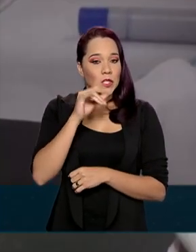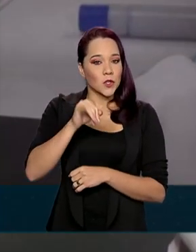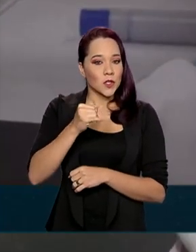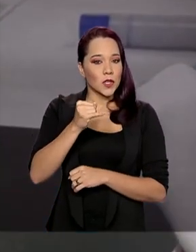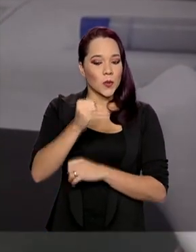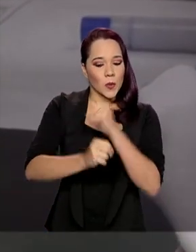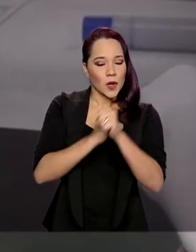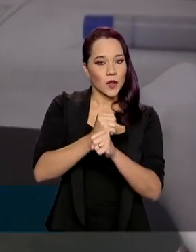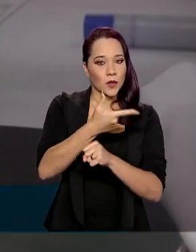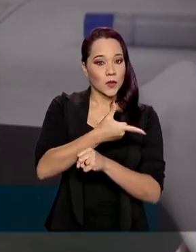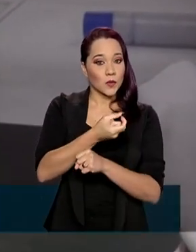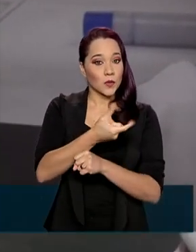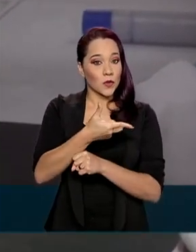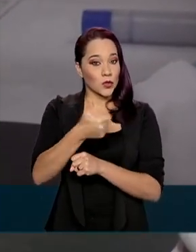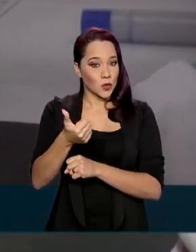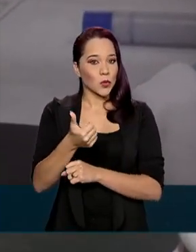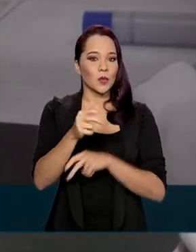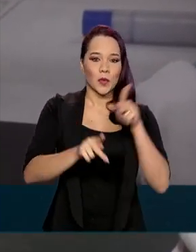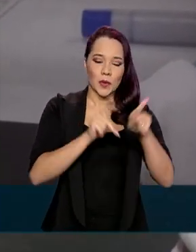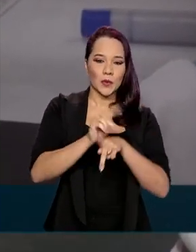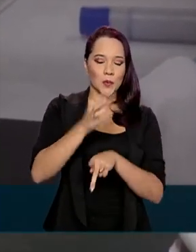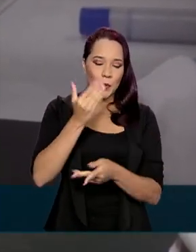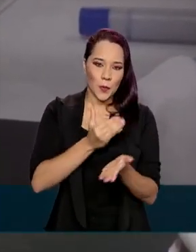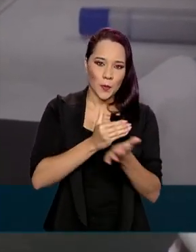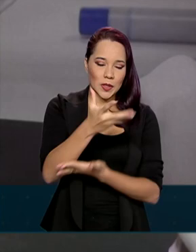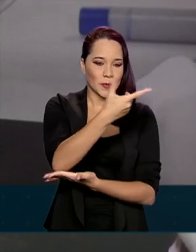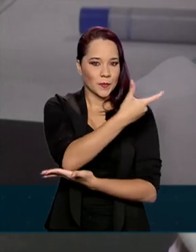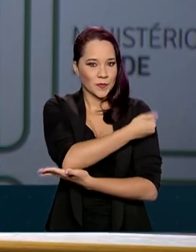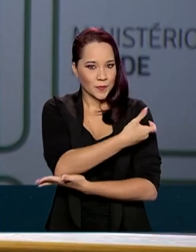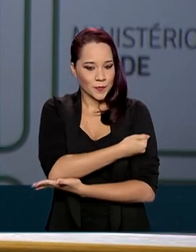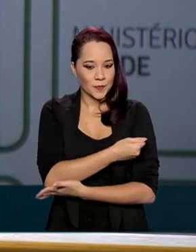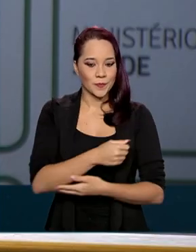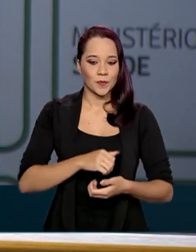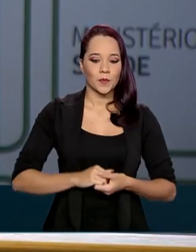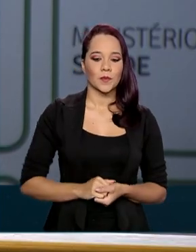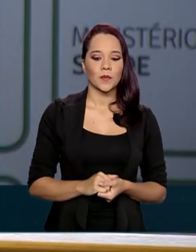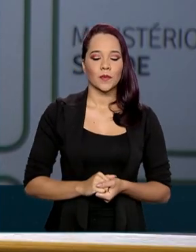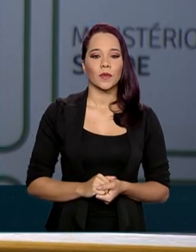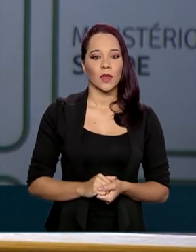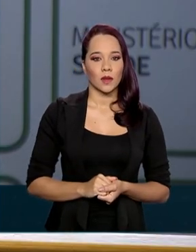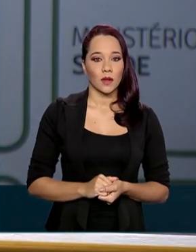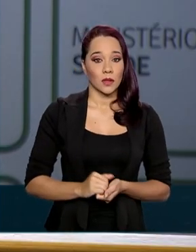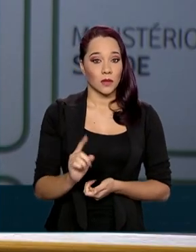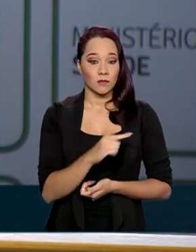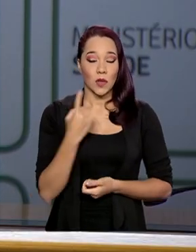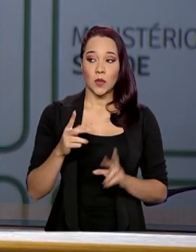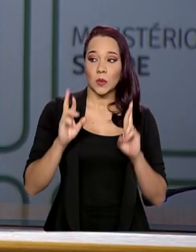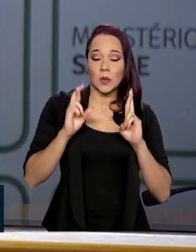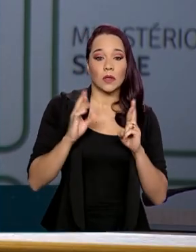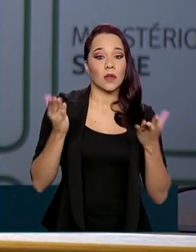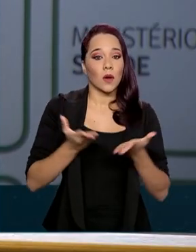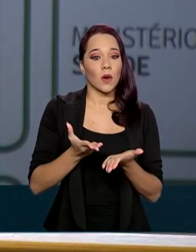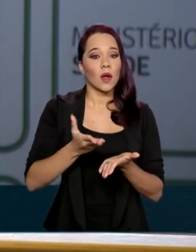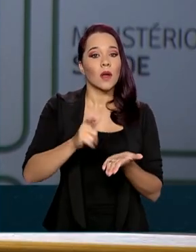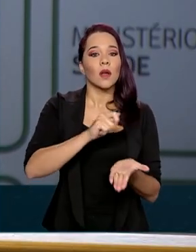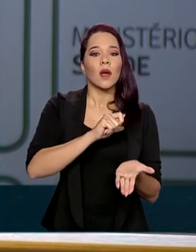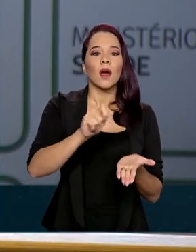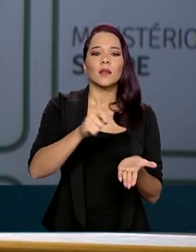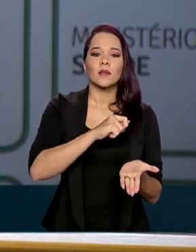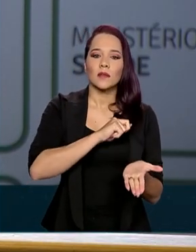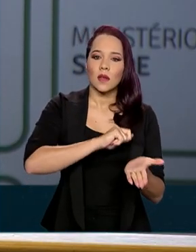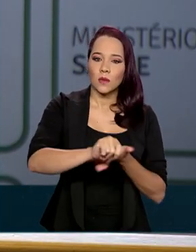2021 a população começará a ser imunizada. Nós aguardamos agora a assinatura do